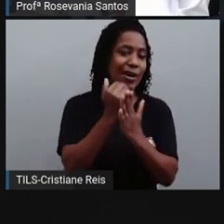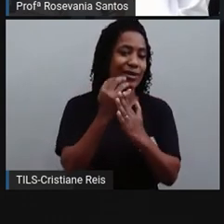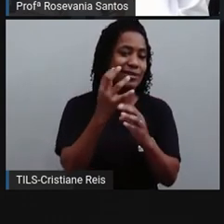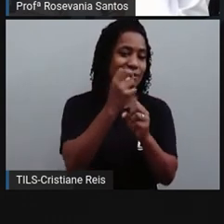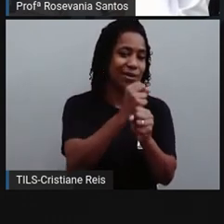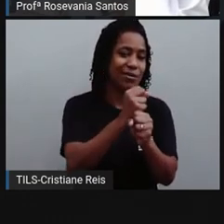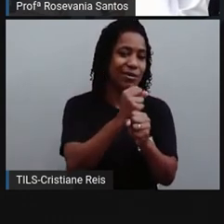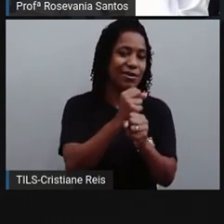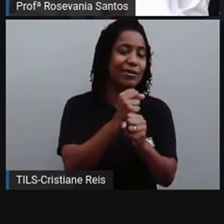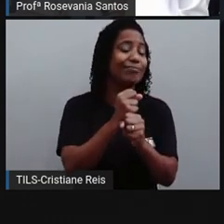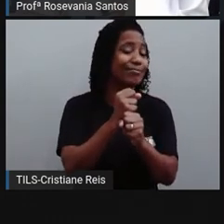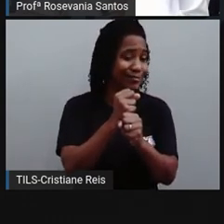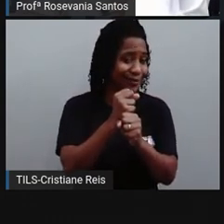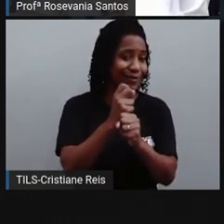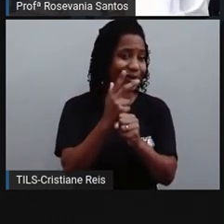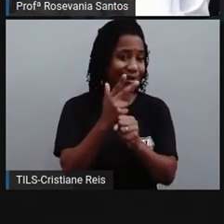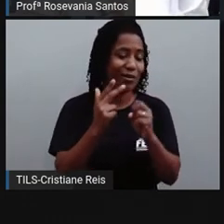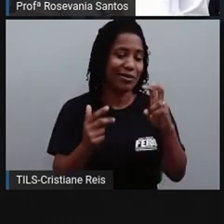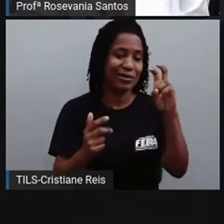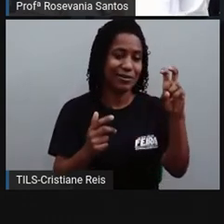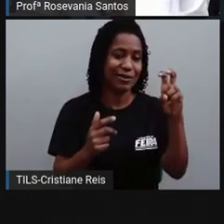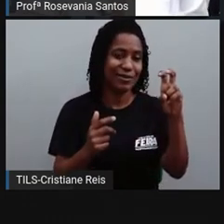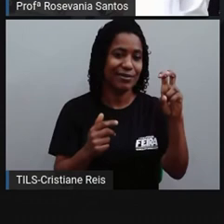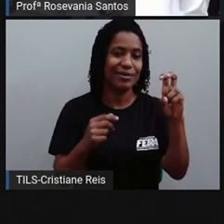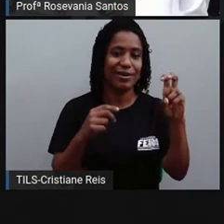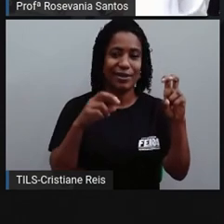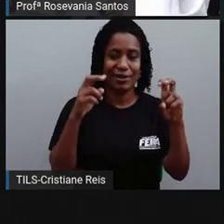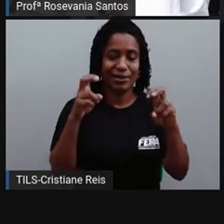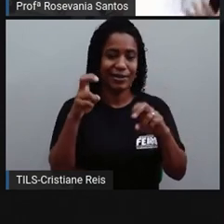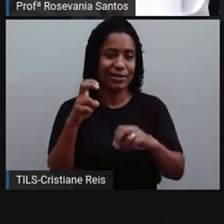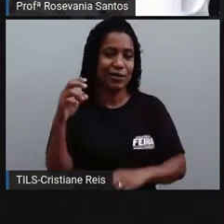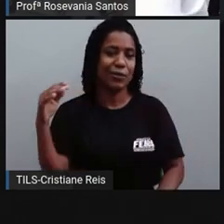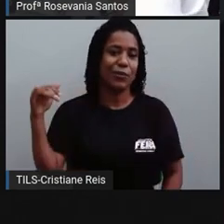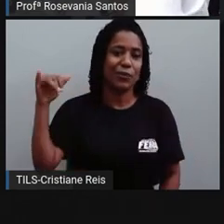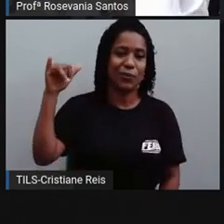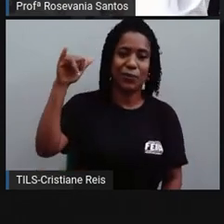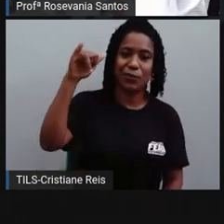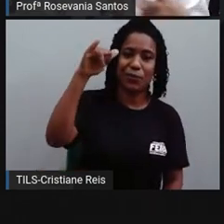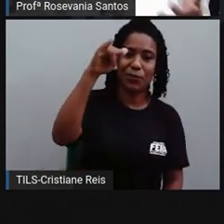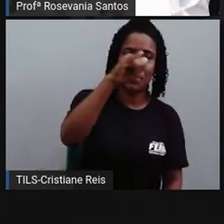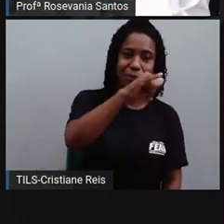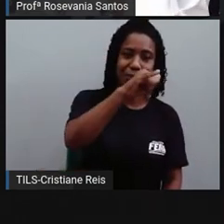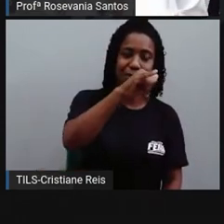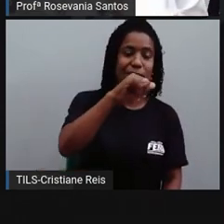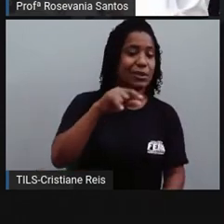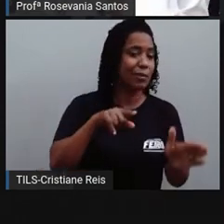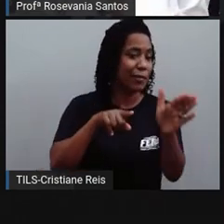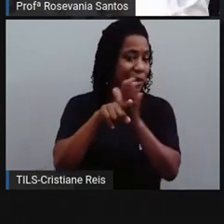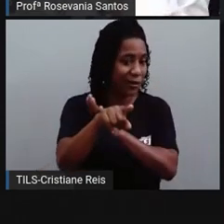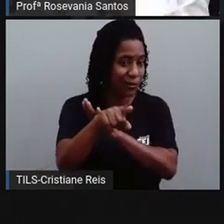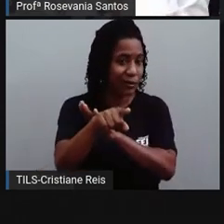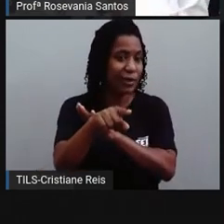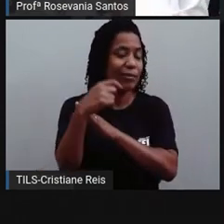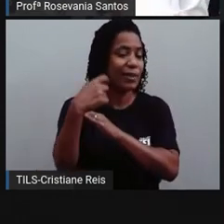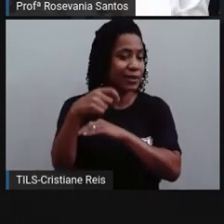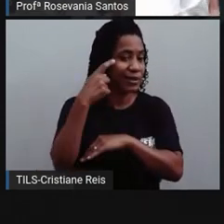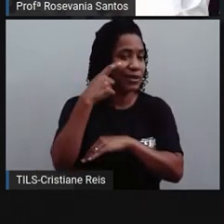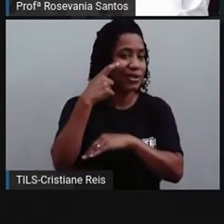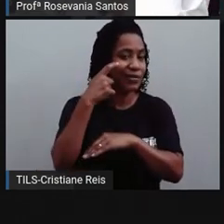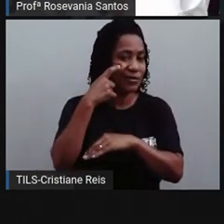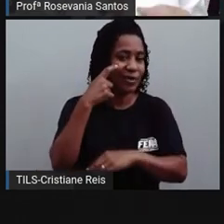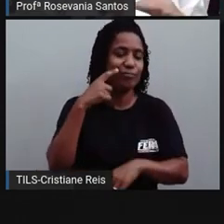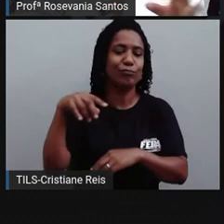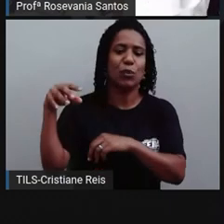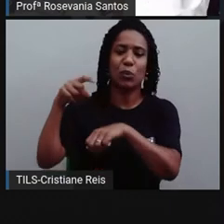horário que eu tivesse saído daqui, né? Se na perguntinha lá que a sua própria Zé tiver deslocamento, o tempo de